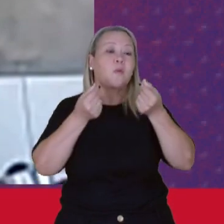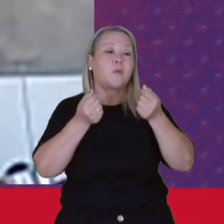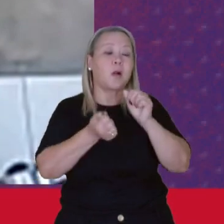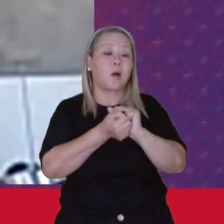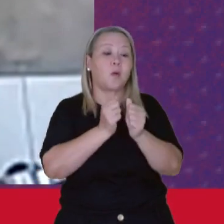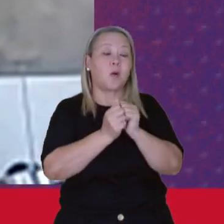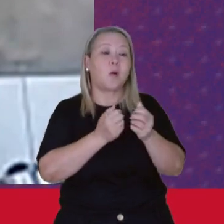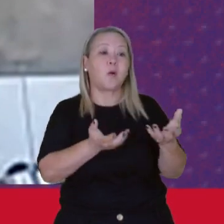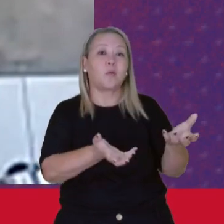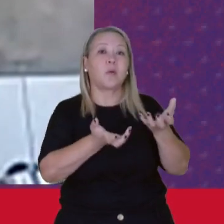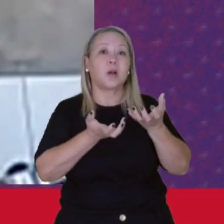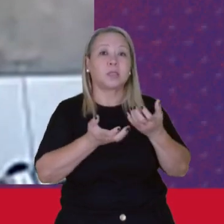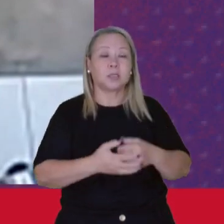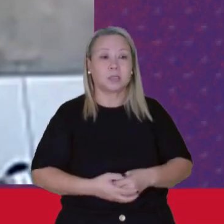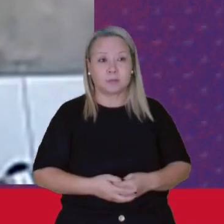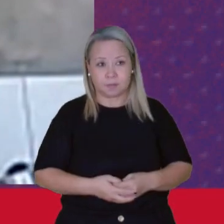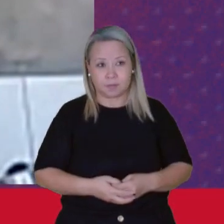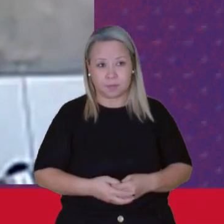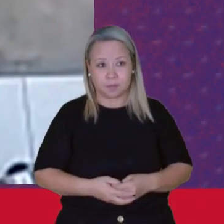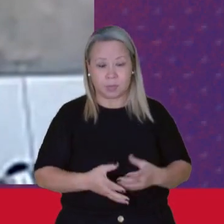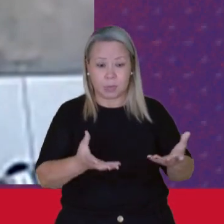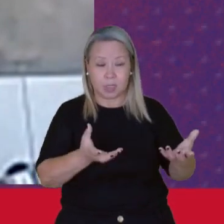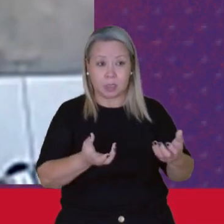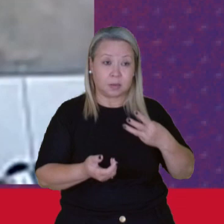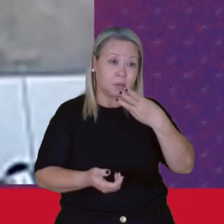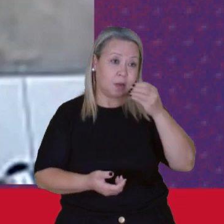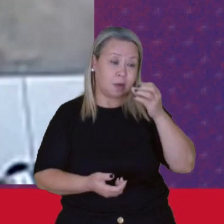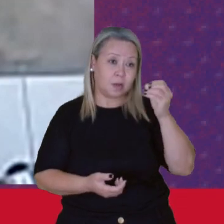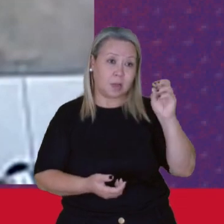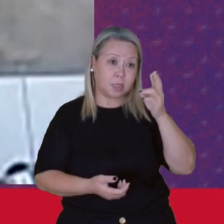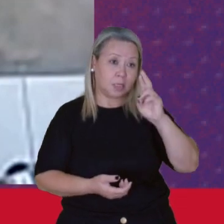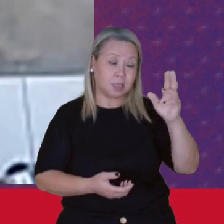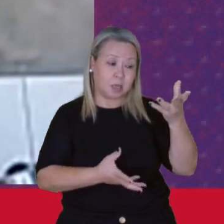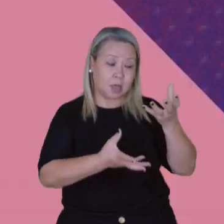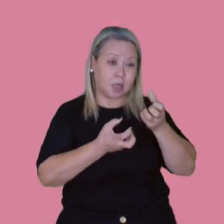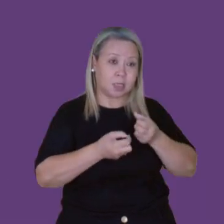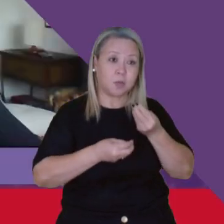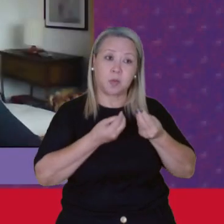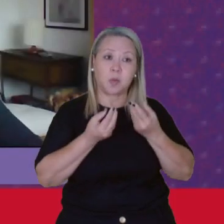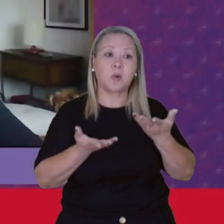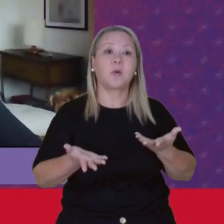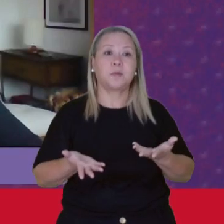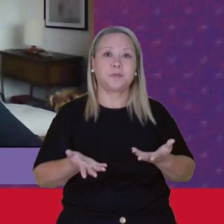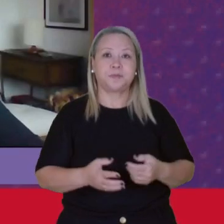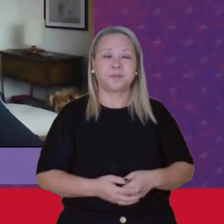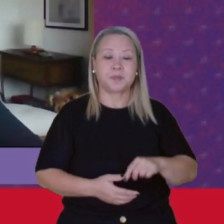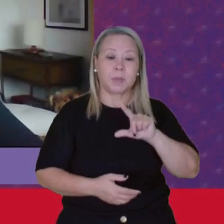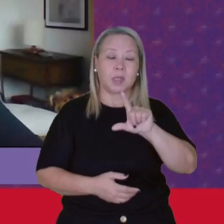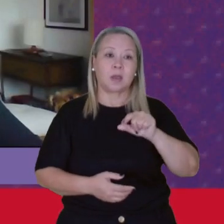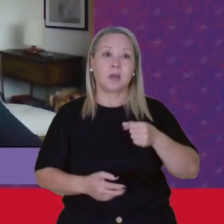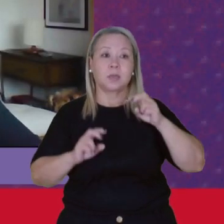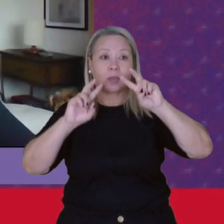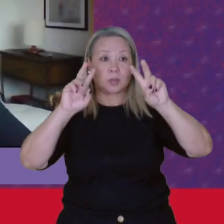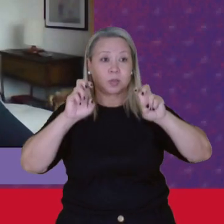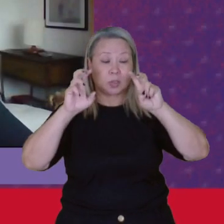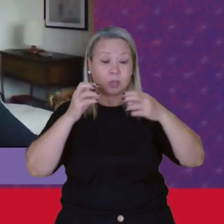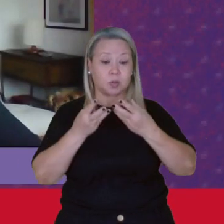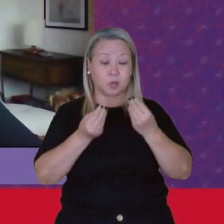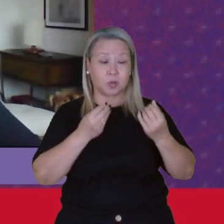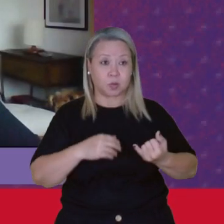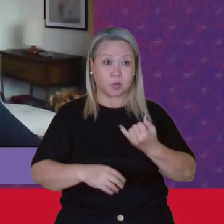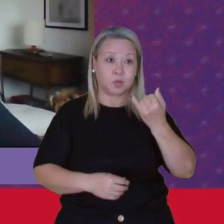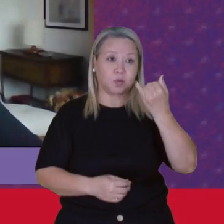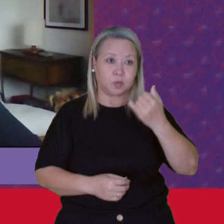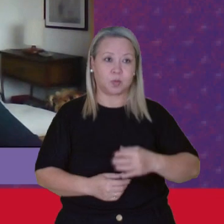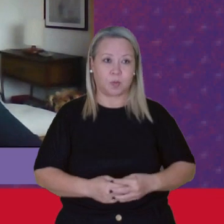jornal Que parece que vai ser 300 reais Depois dos nossos De 300 reais Não tem como Foram destacadas As questões Muito importantes